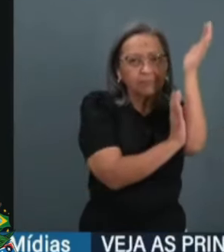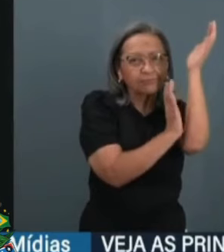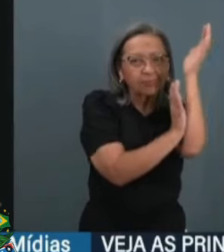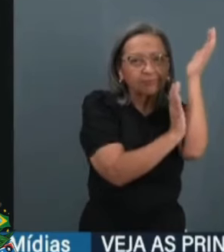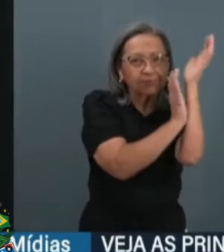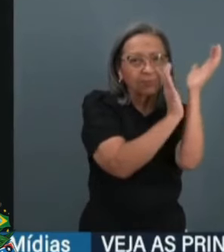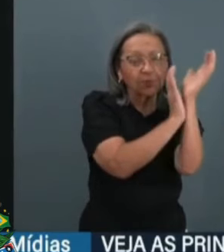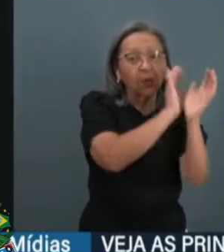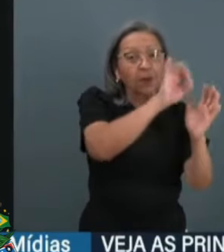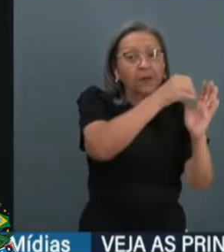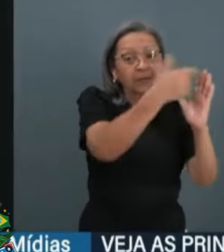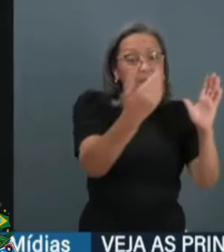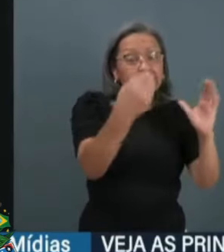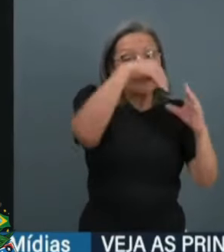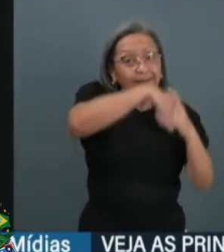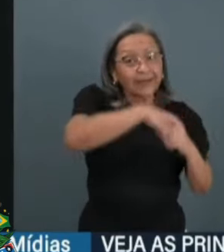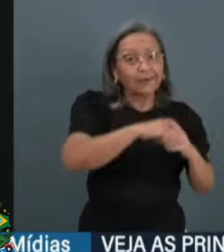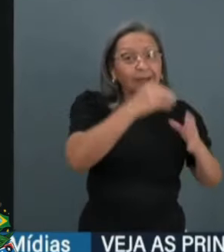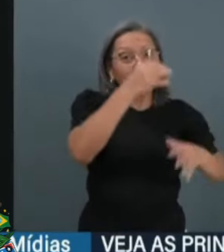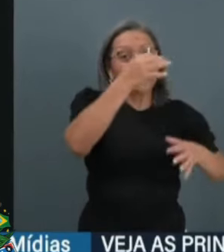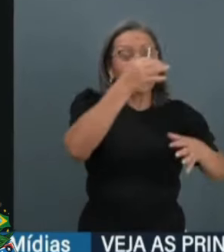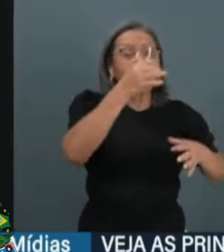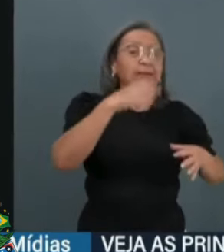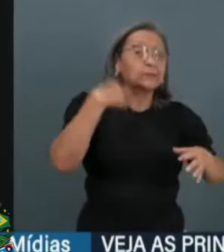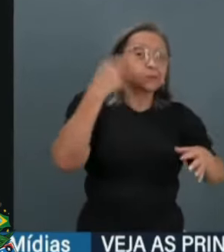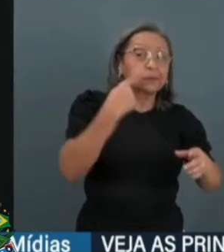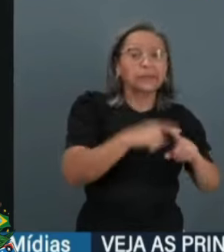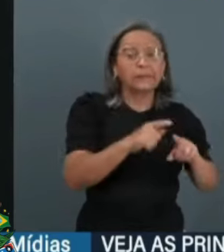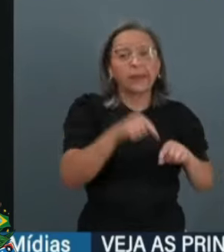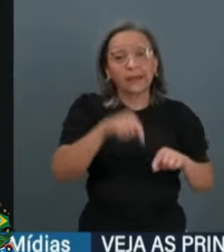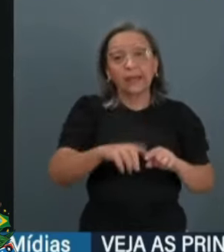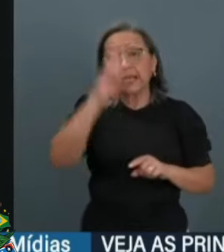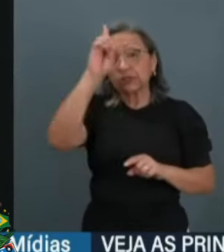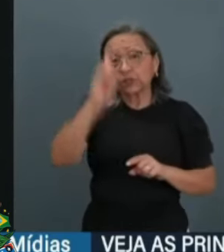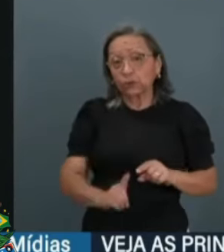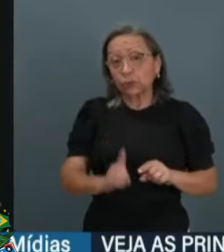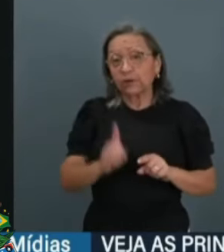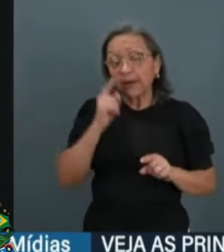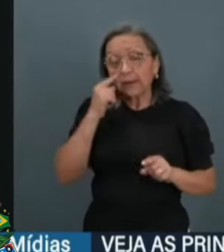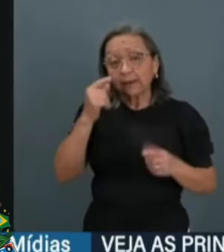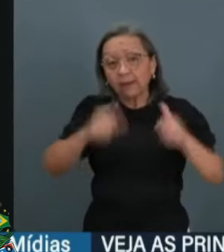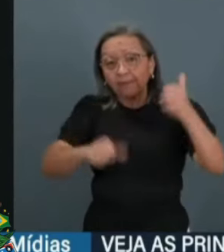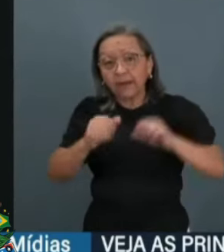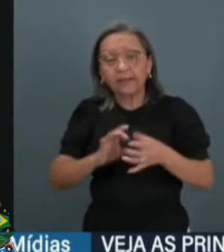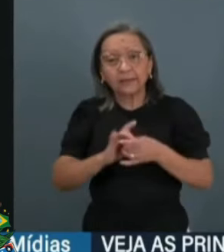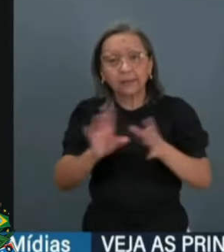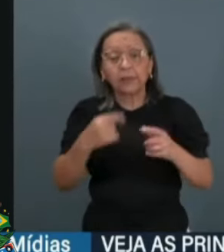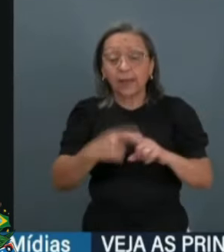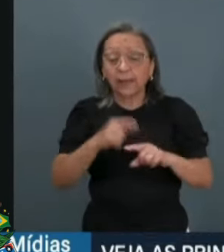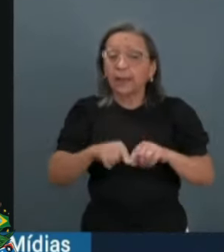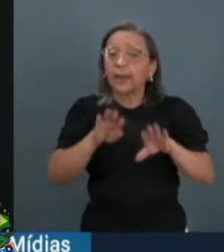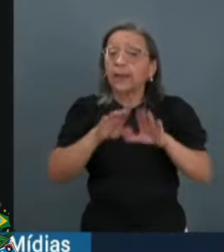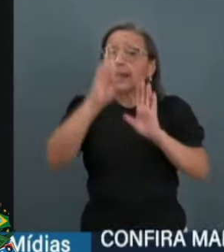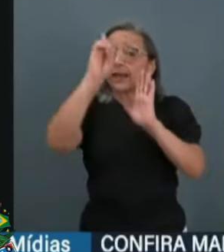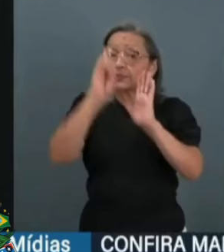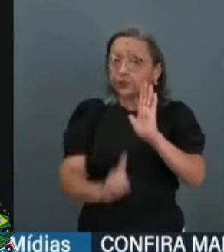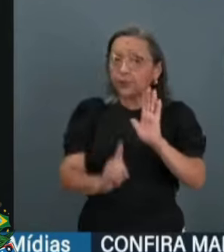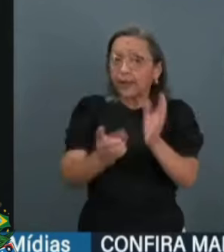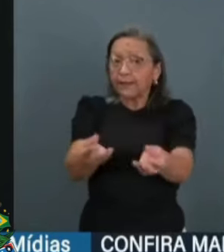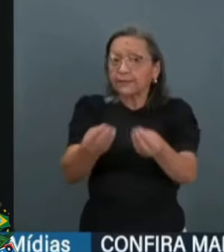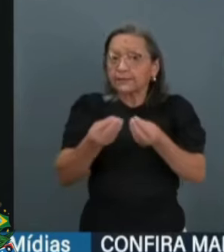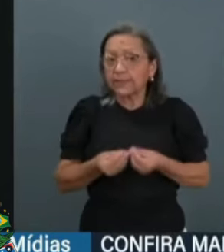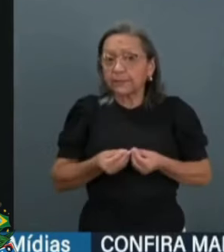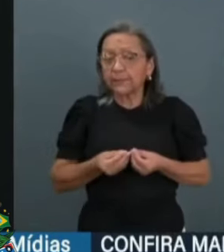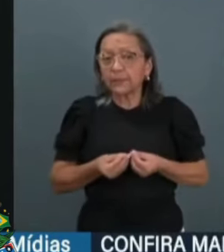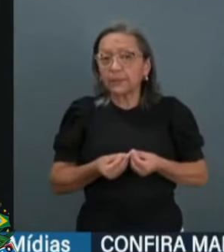parecer interno da advocacia e o despacho da mesa, porque a mesa é quem recebe, a mesa recebe e deve